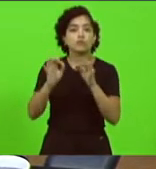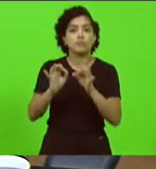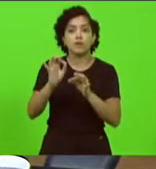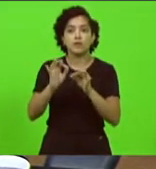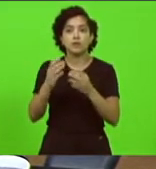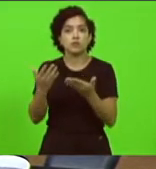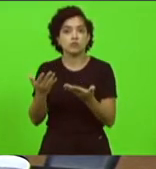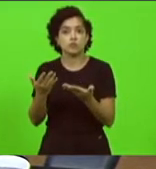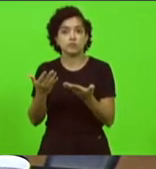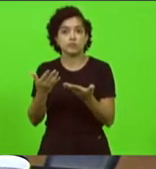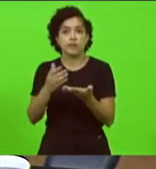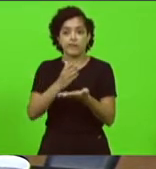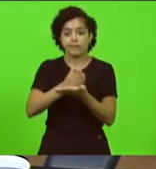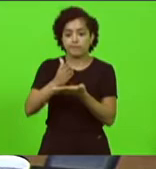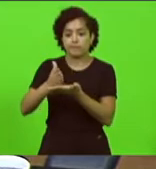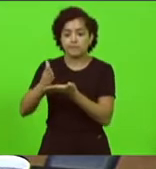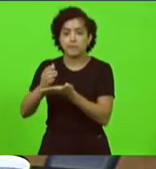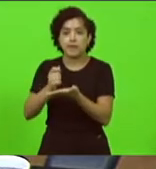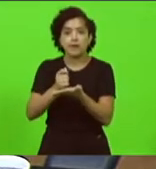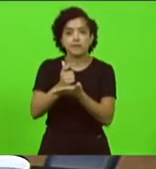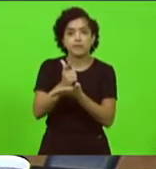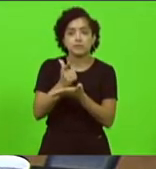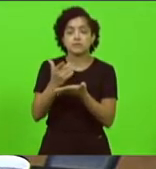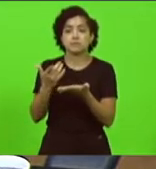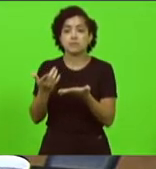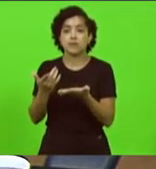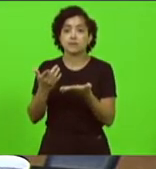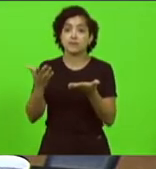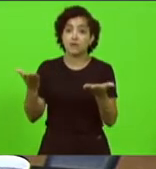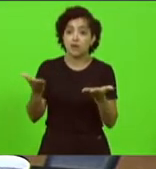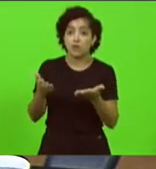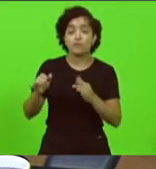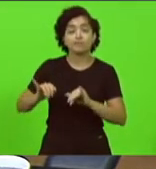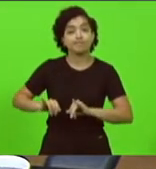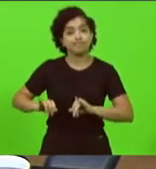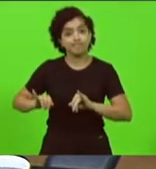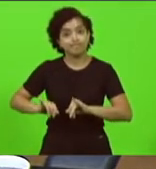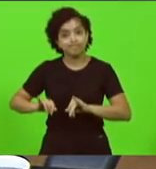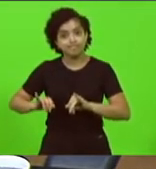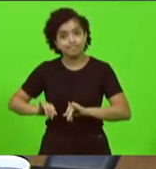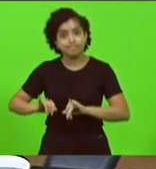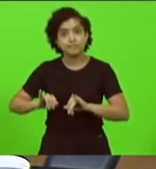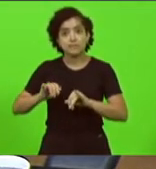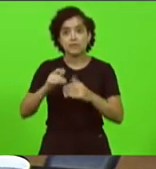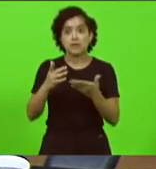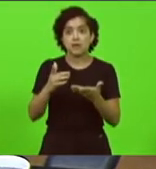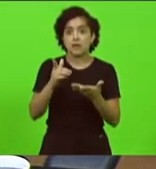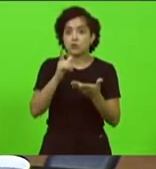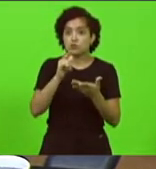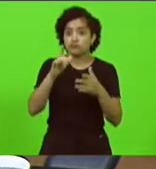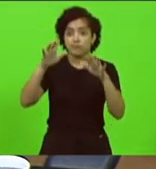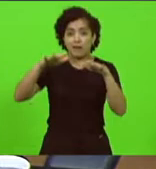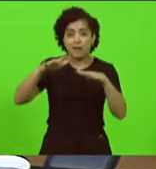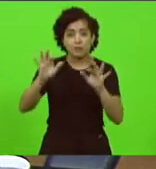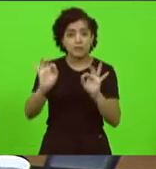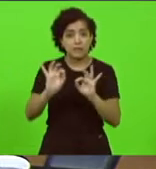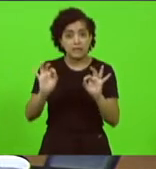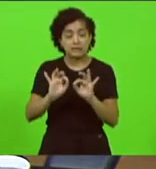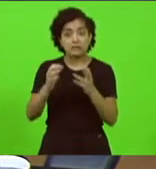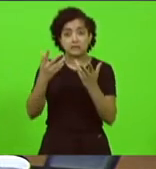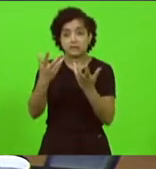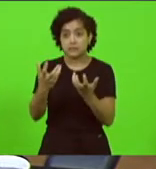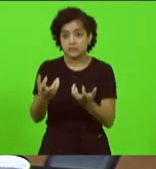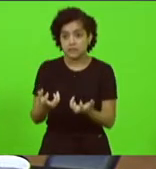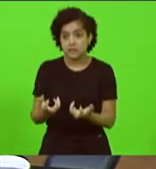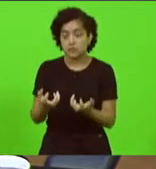mesmo assim estão hoje sofrendo as perdas da estiagem perderam a sua produção e tem ainda aqueles